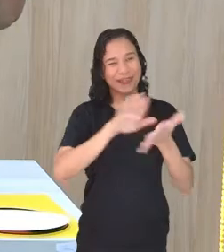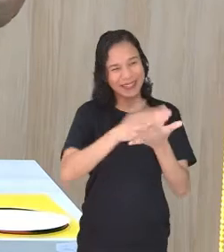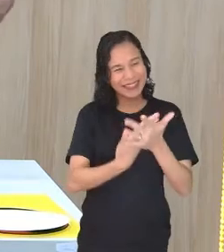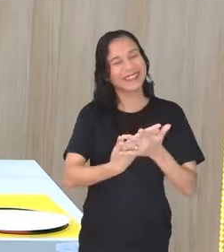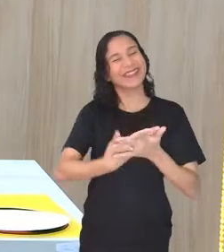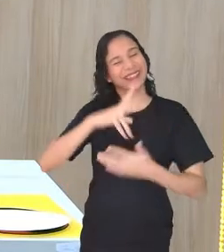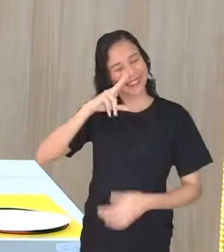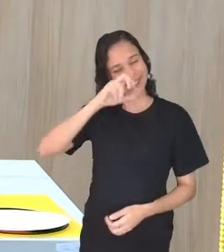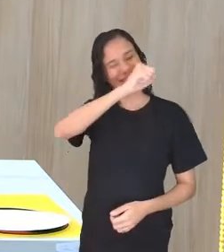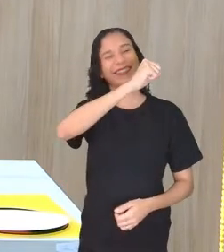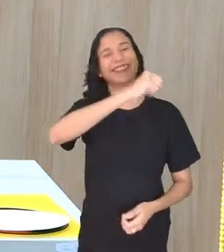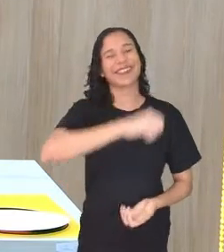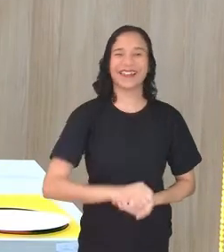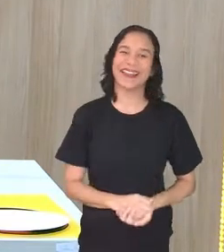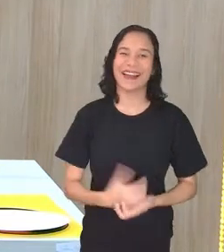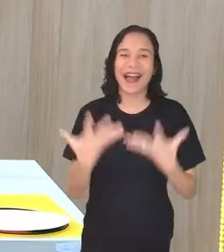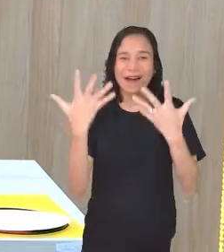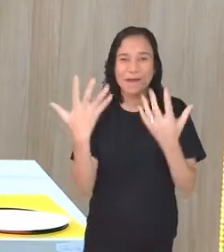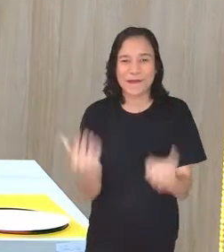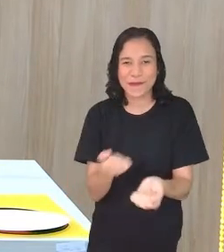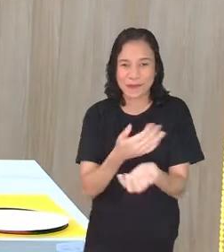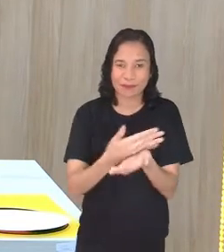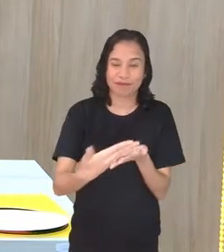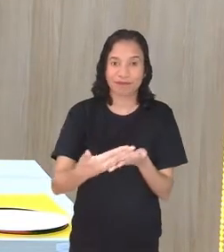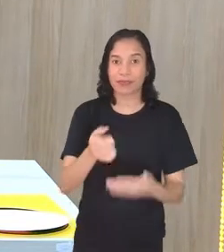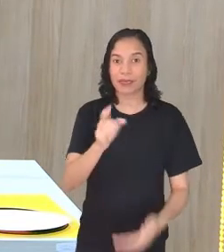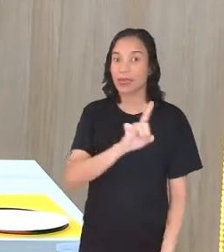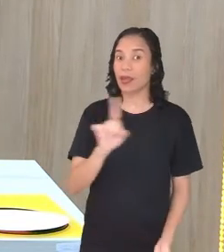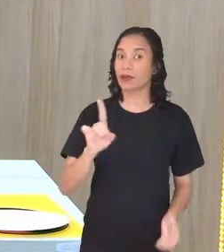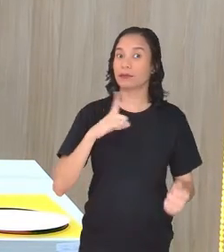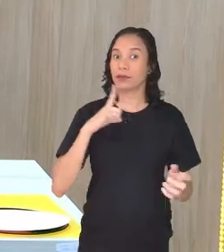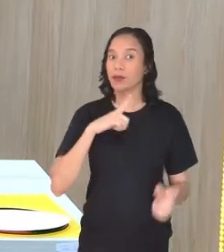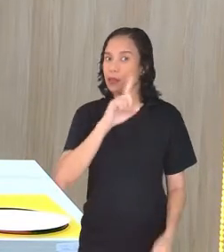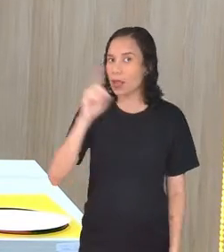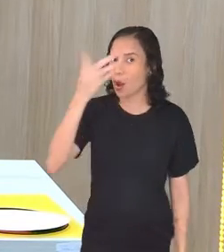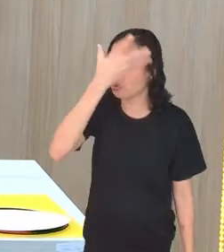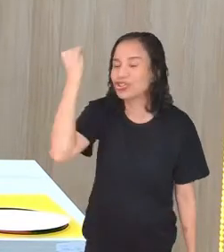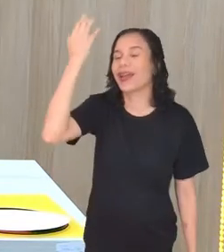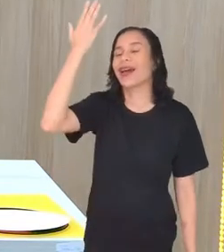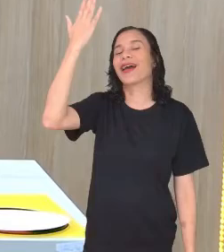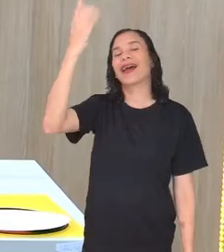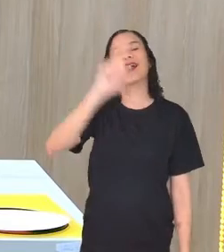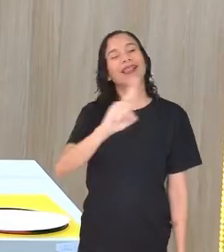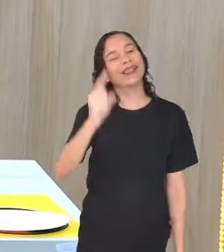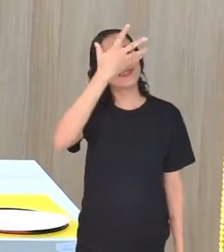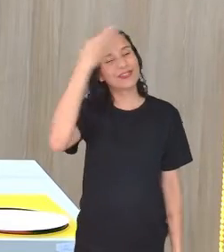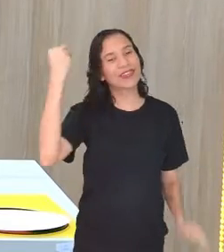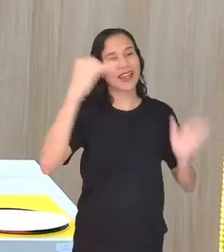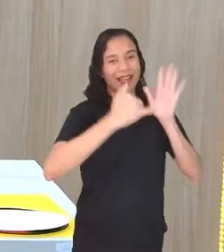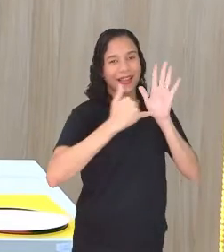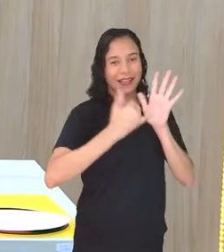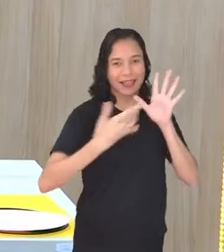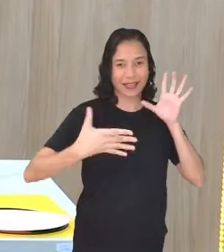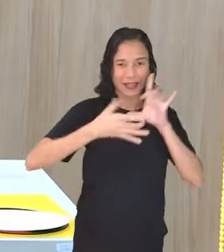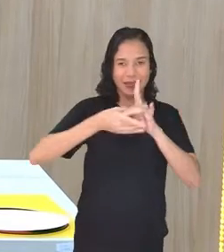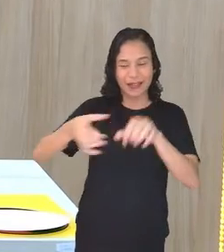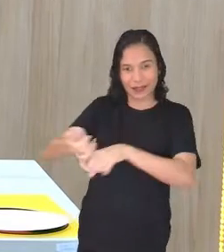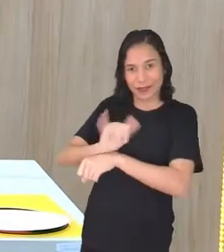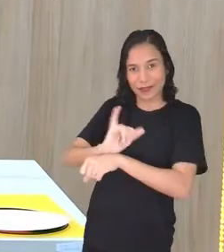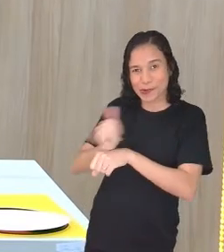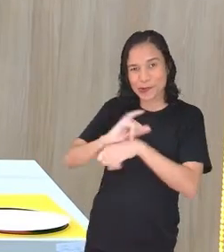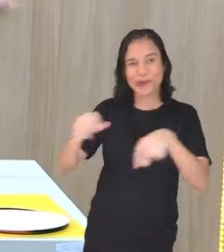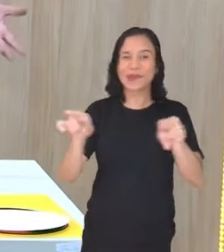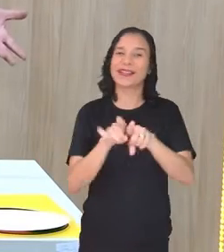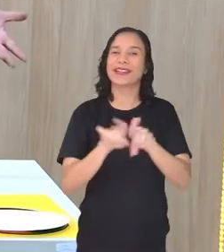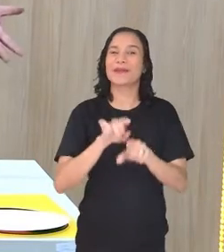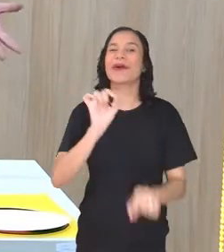Firme e forte. Vamos lá. Não se inscreva. Não se esqueça de se inscrever no YouTube. E,